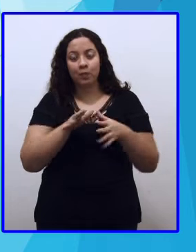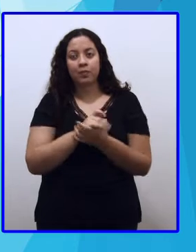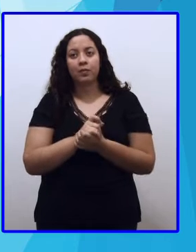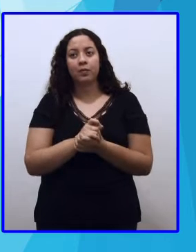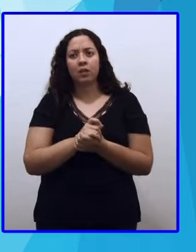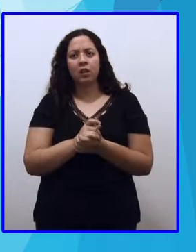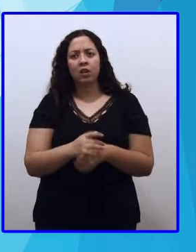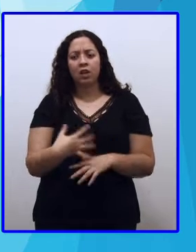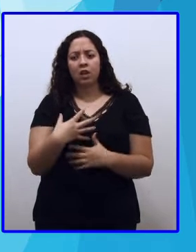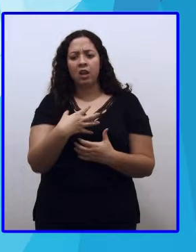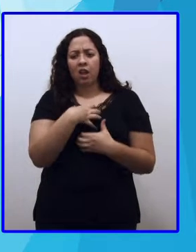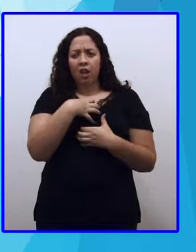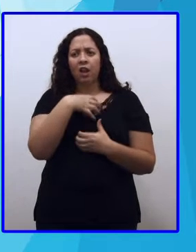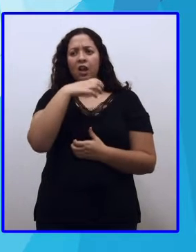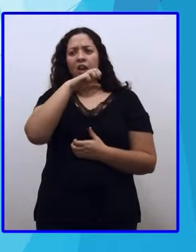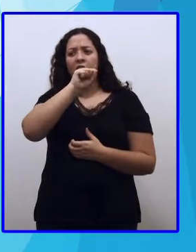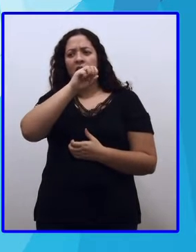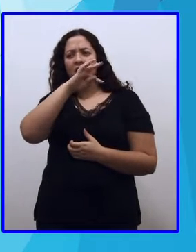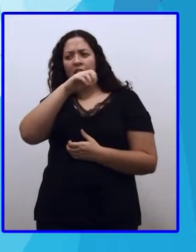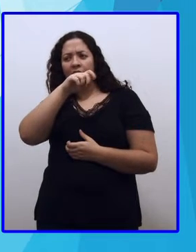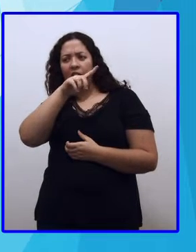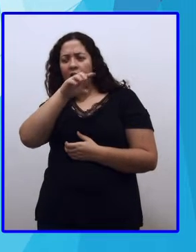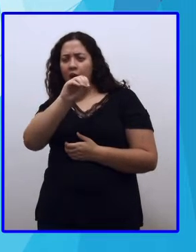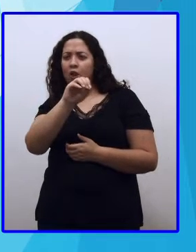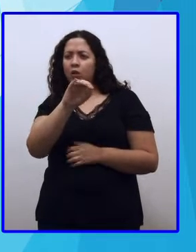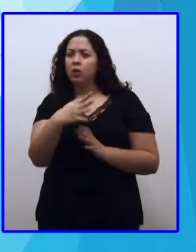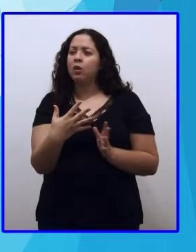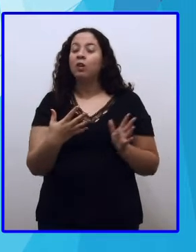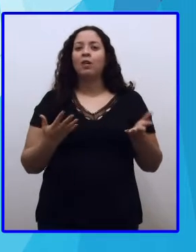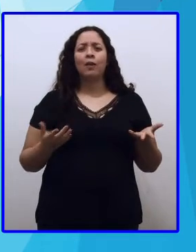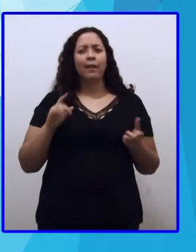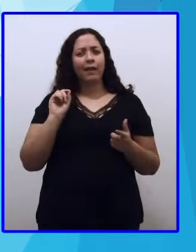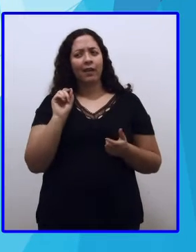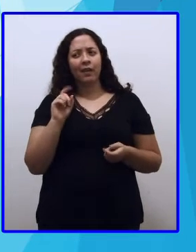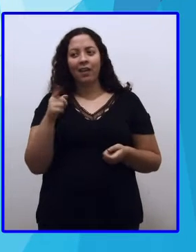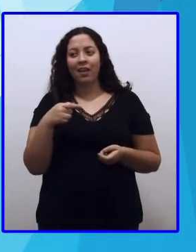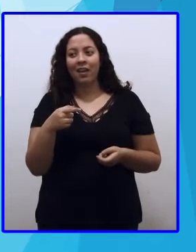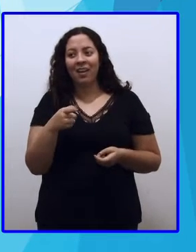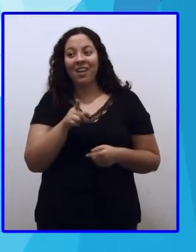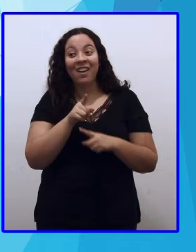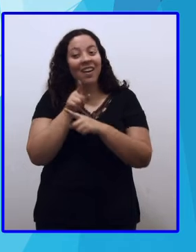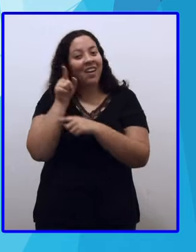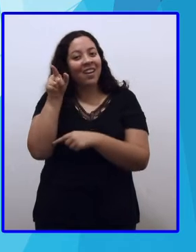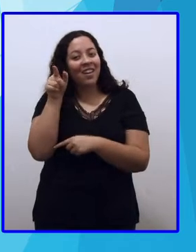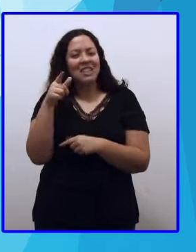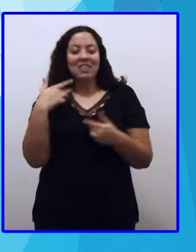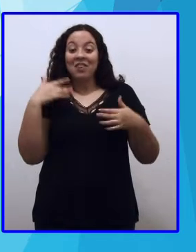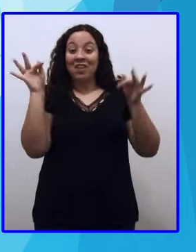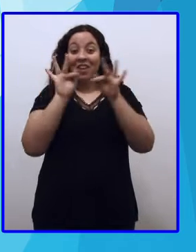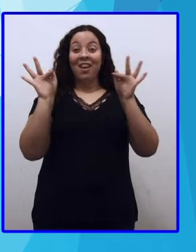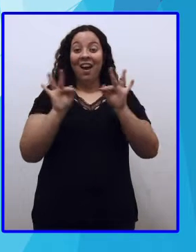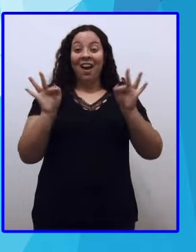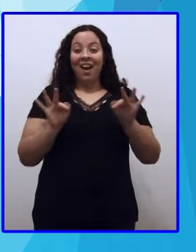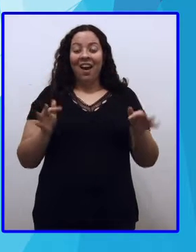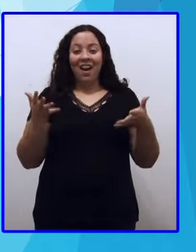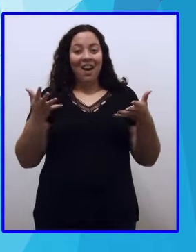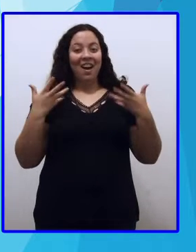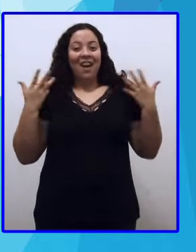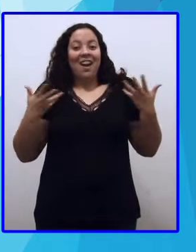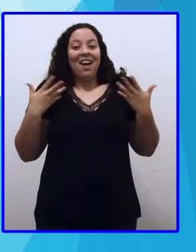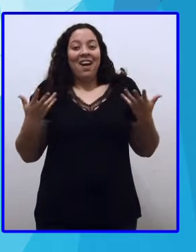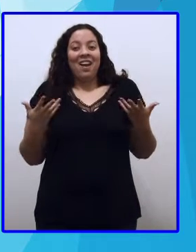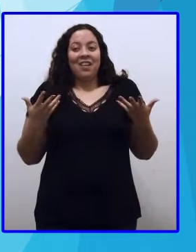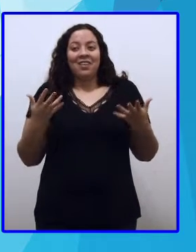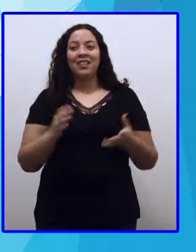E o estado, para Camila? Ah, o estado. Olha aí, ó. Eles estão muito felizes. Então, nessa